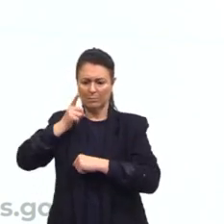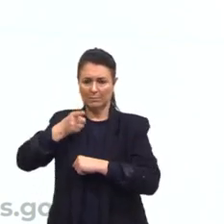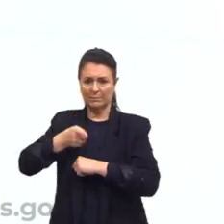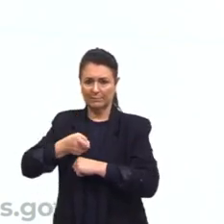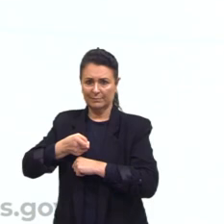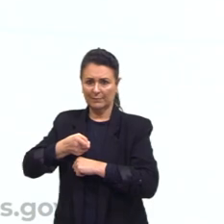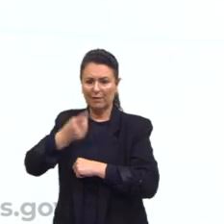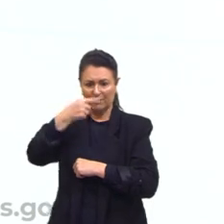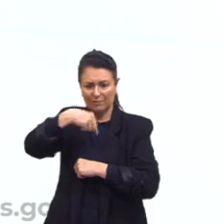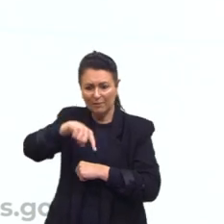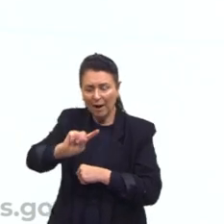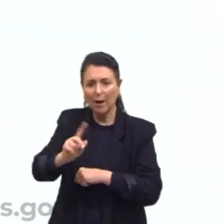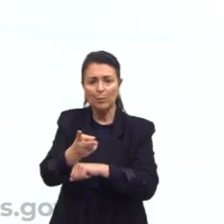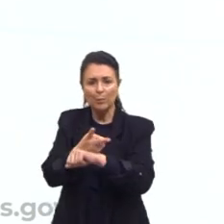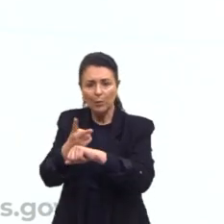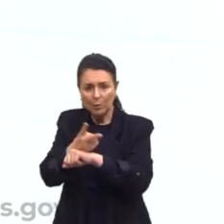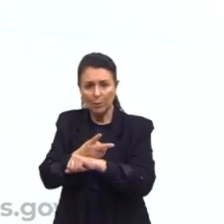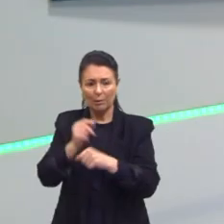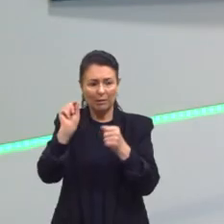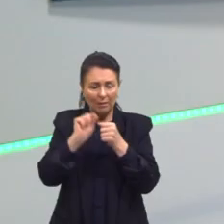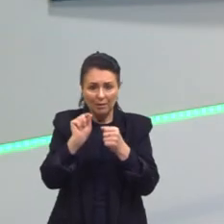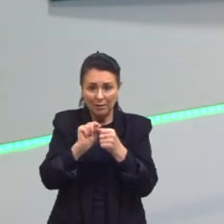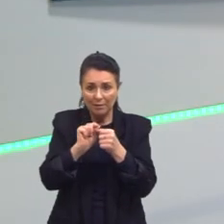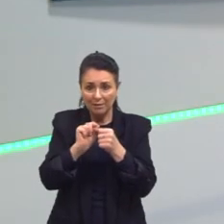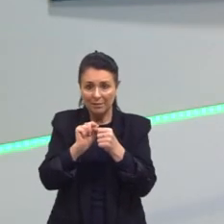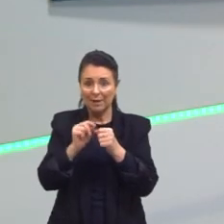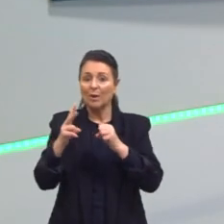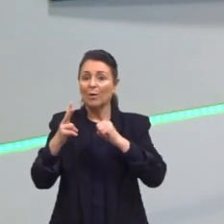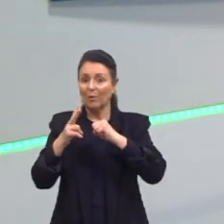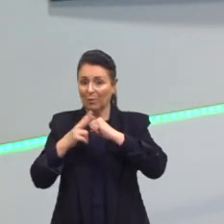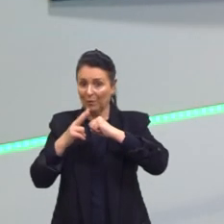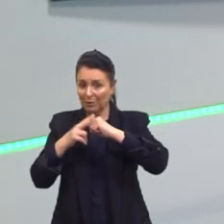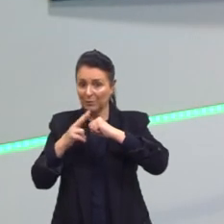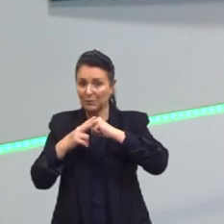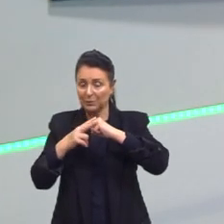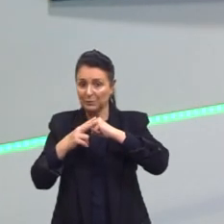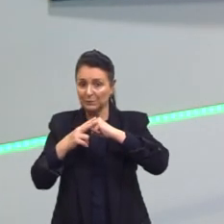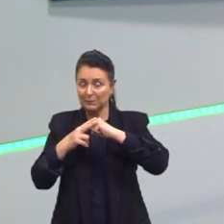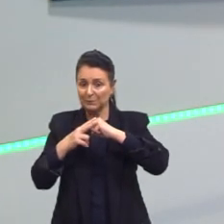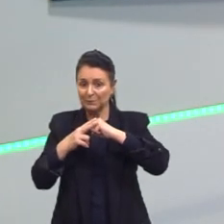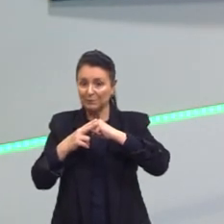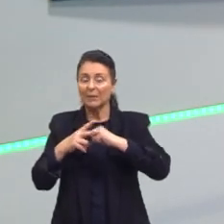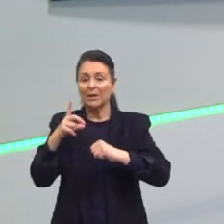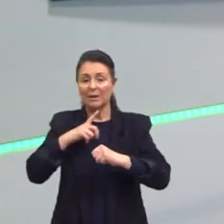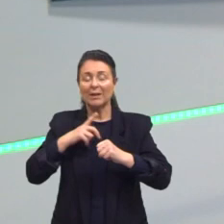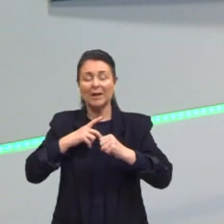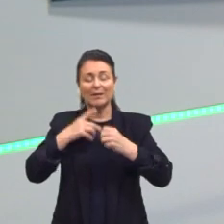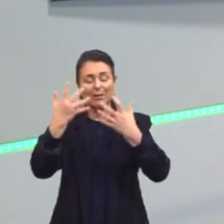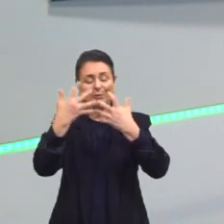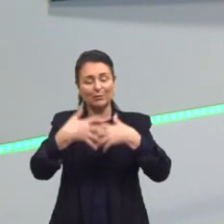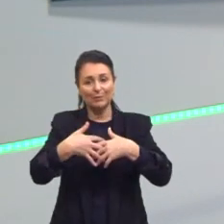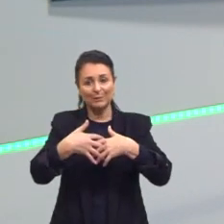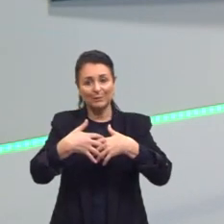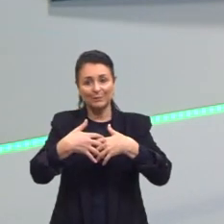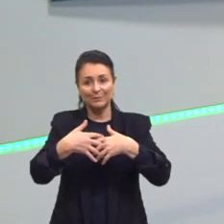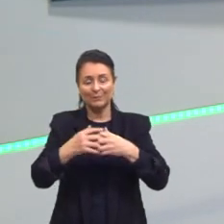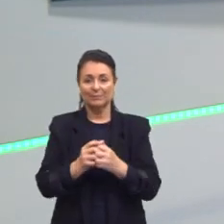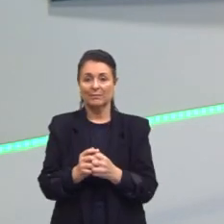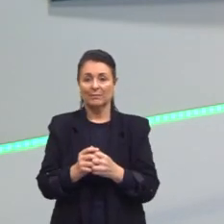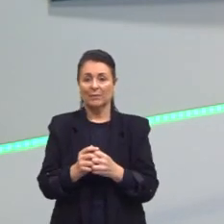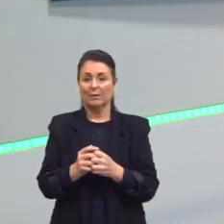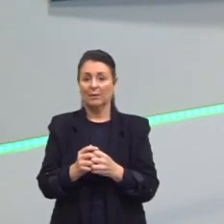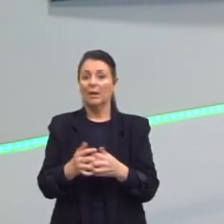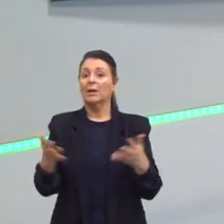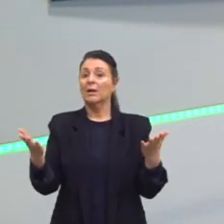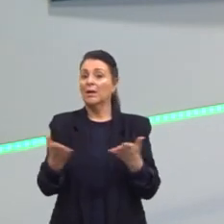Procure, faça. Verbo aí com essa função. Entre